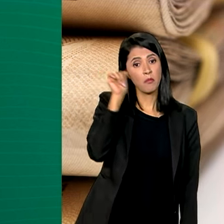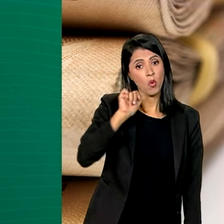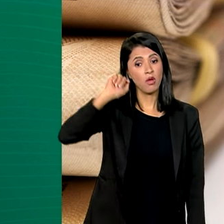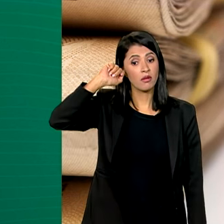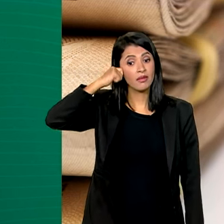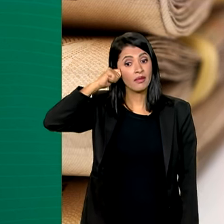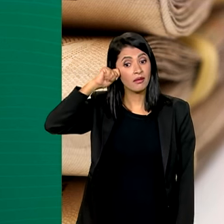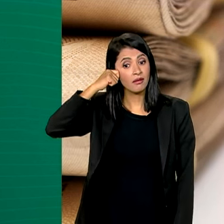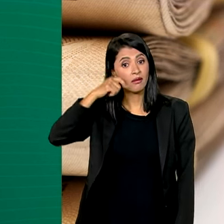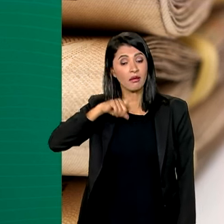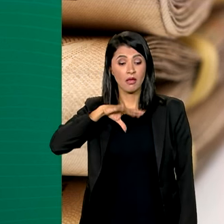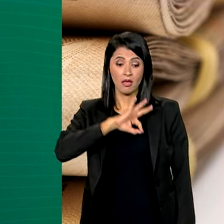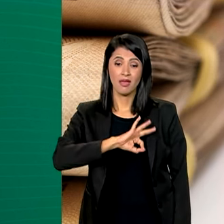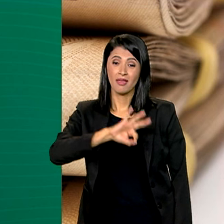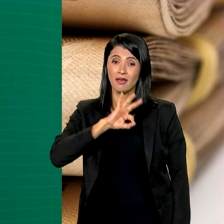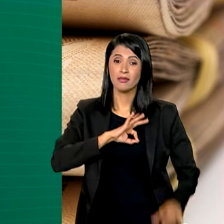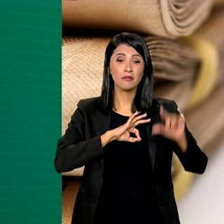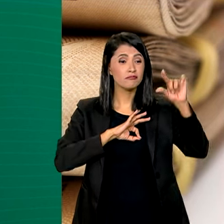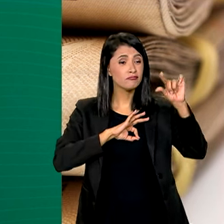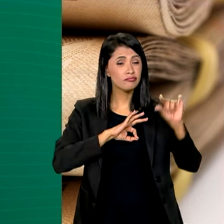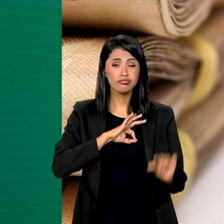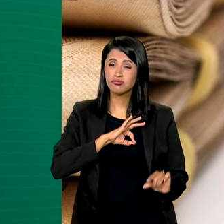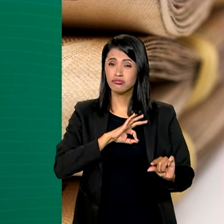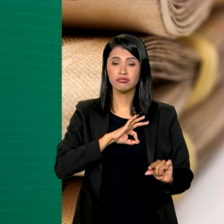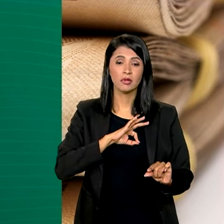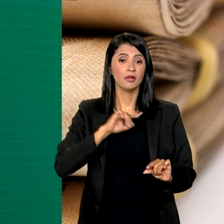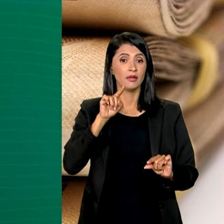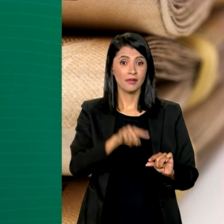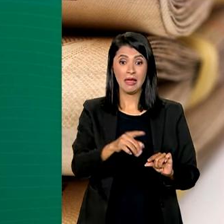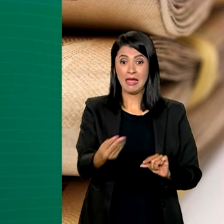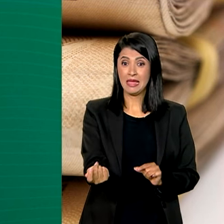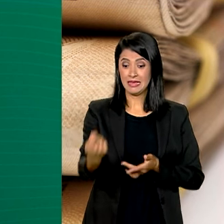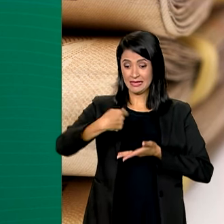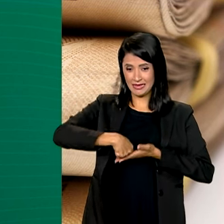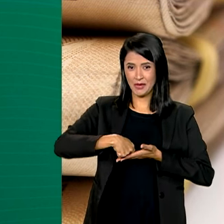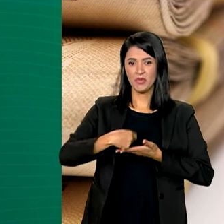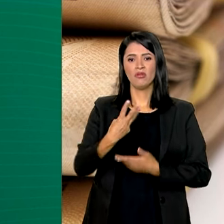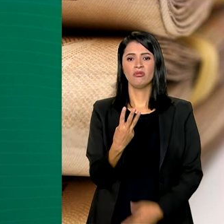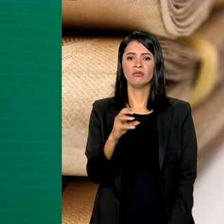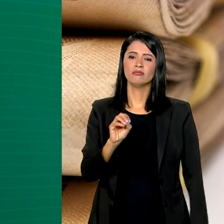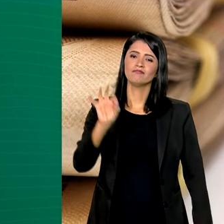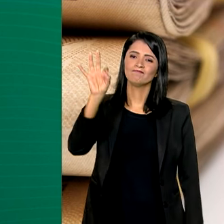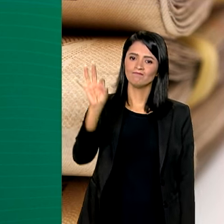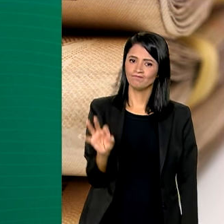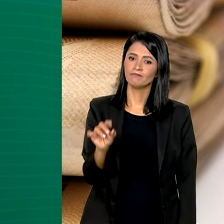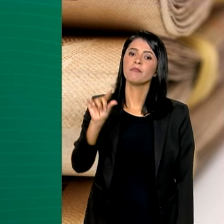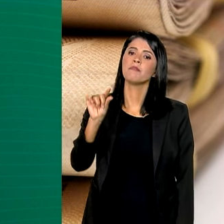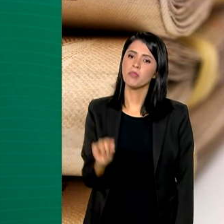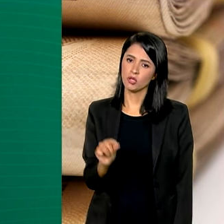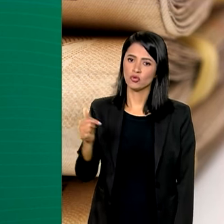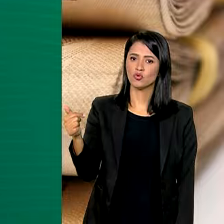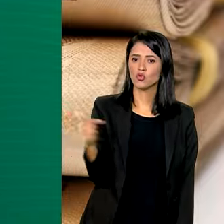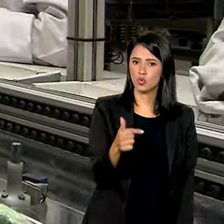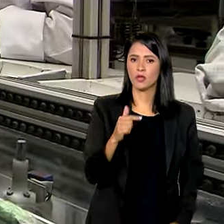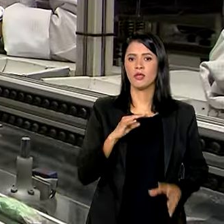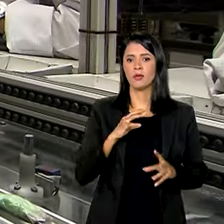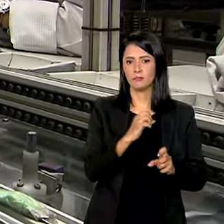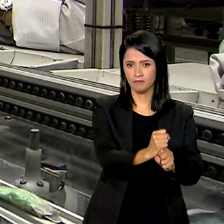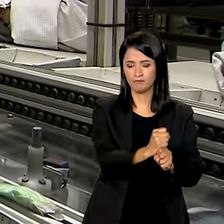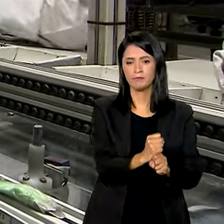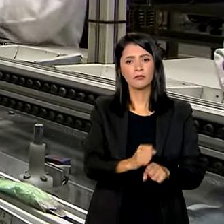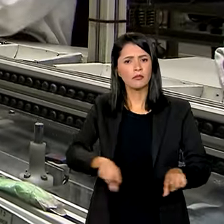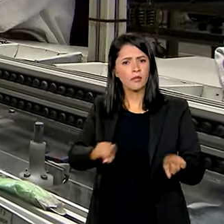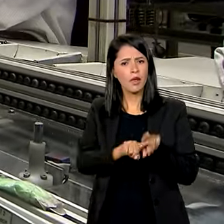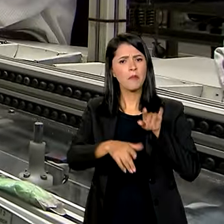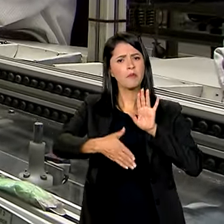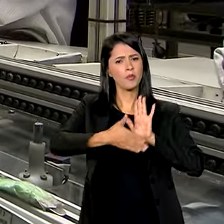negras têm renda ainda menor, chegando a receber 30% menos que a média. Além